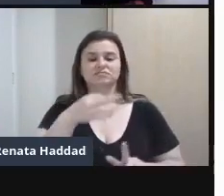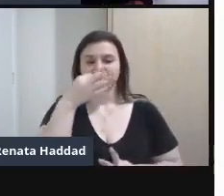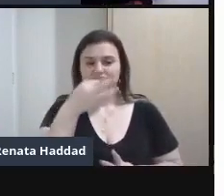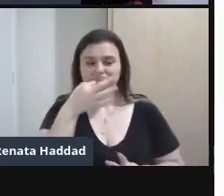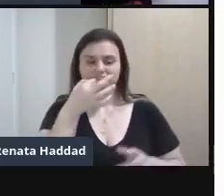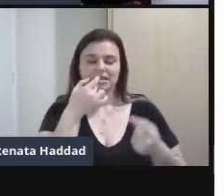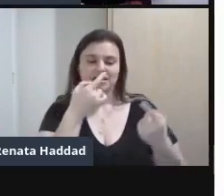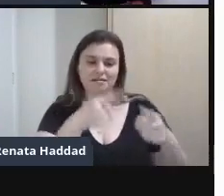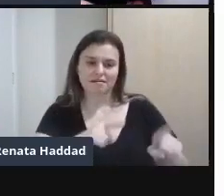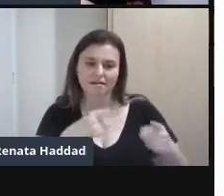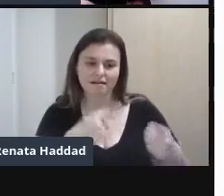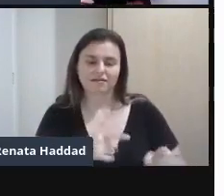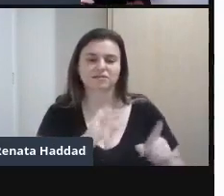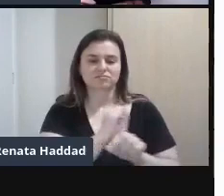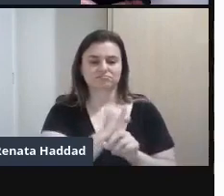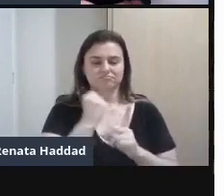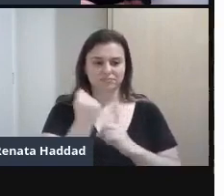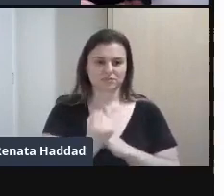obras